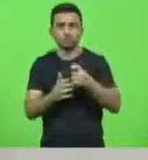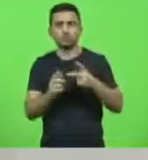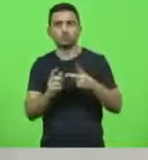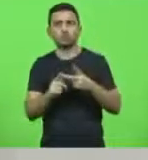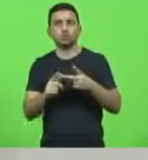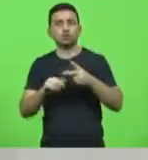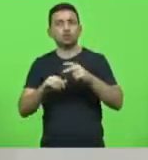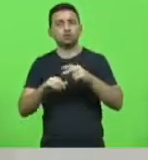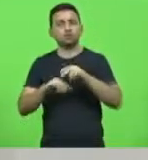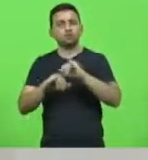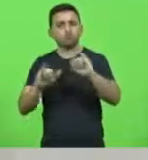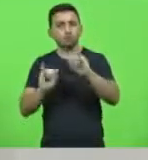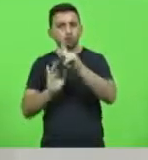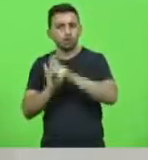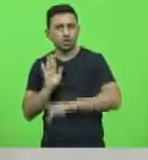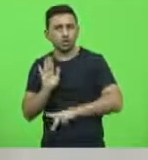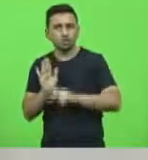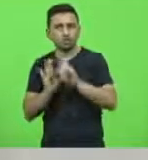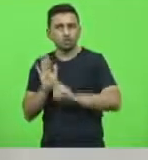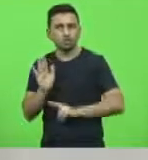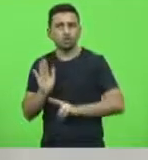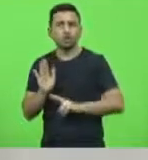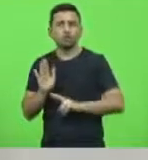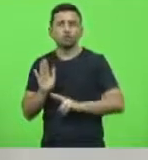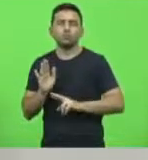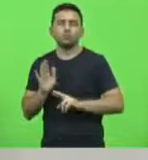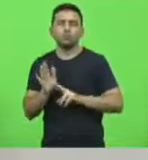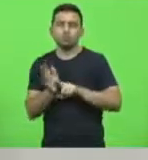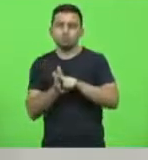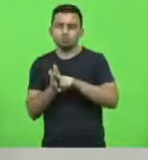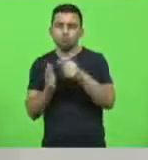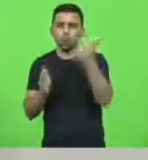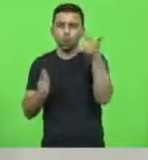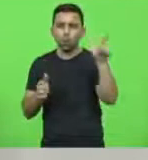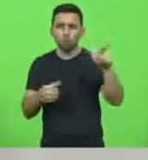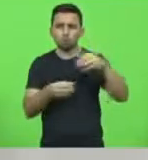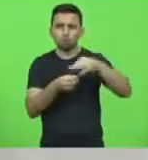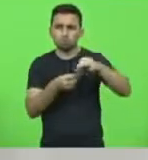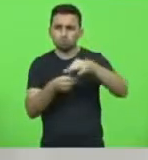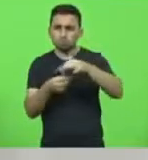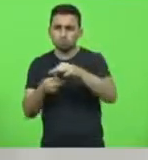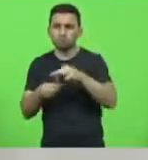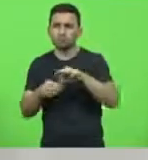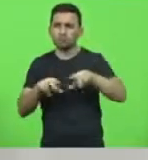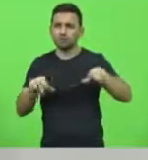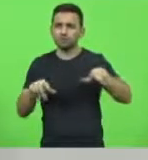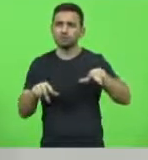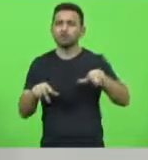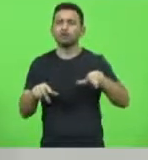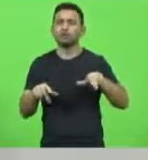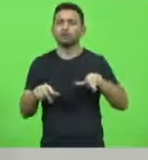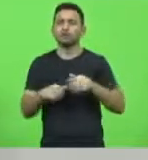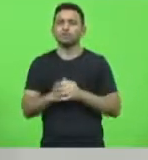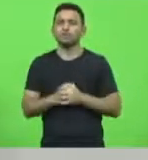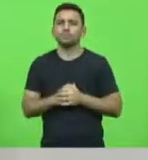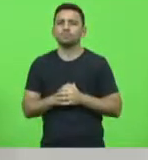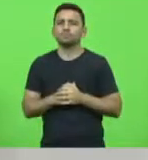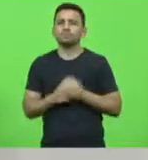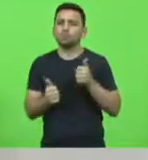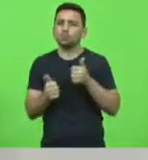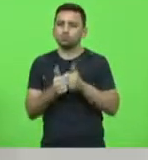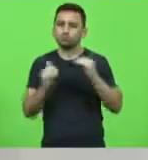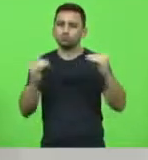o projeto de resolução com pareceres da consultoria de outros órgãos, do Conselho Nacional de Justiça, por exemplo, jurisprudência de tribunais